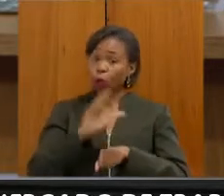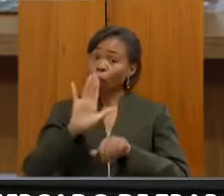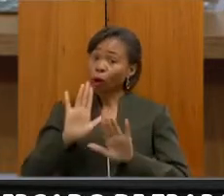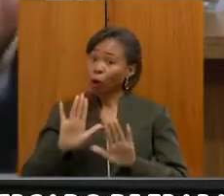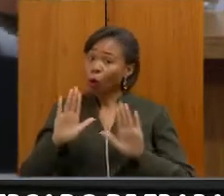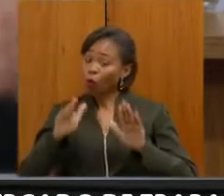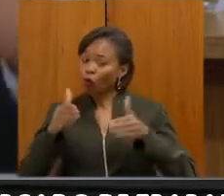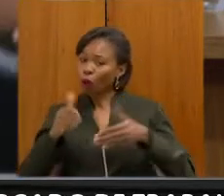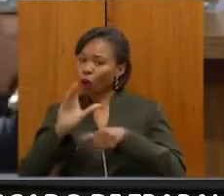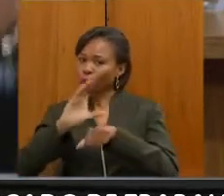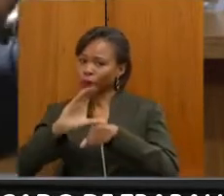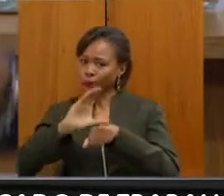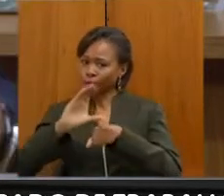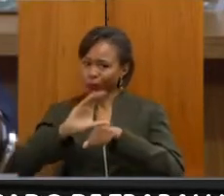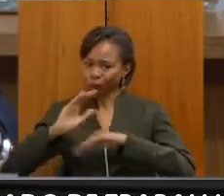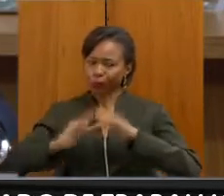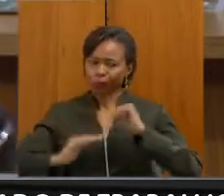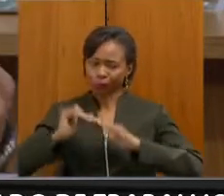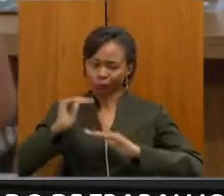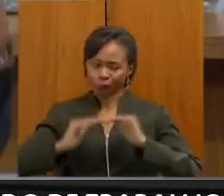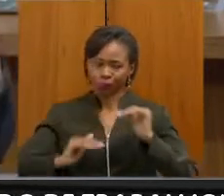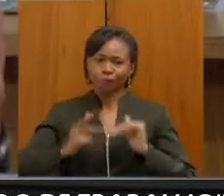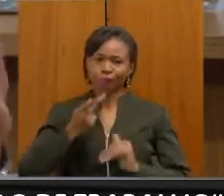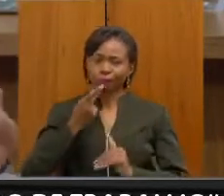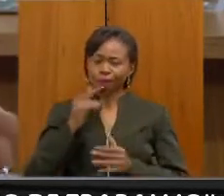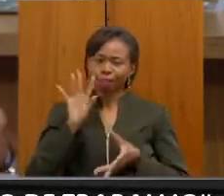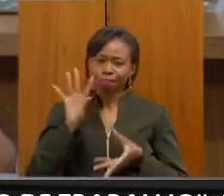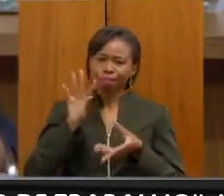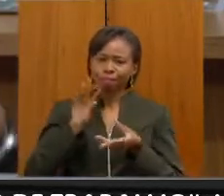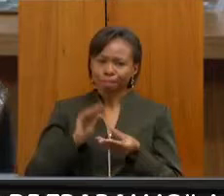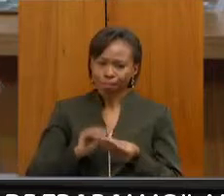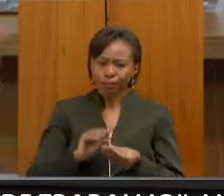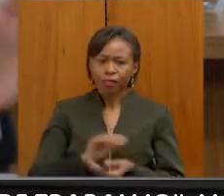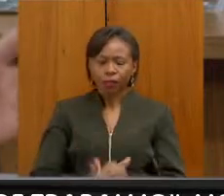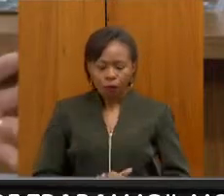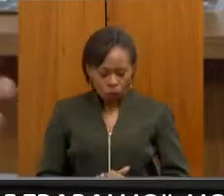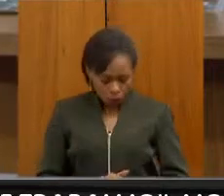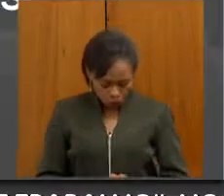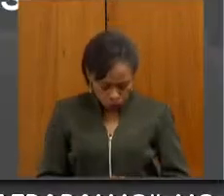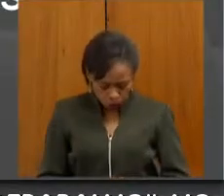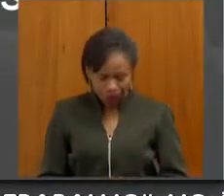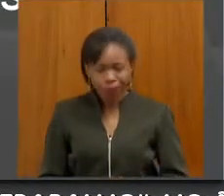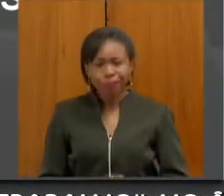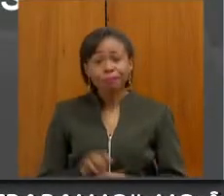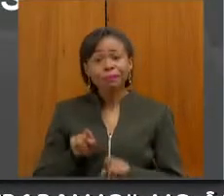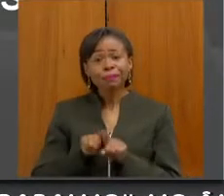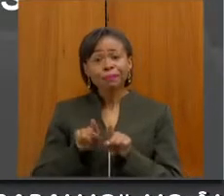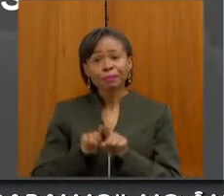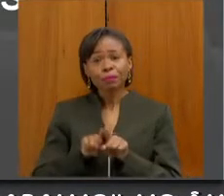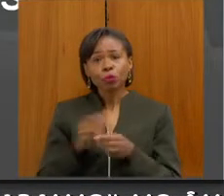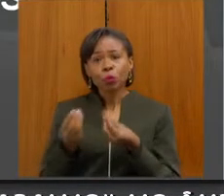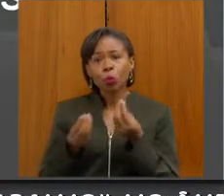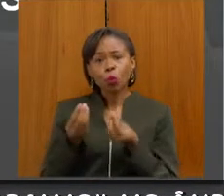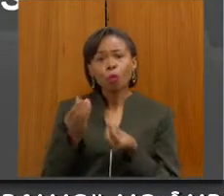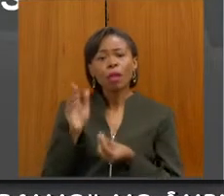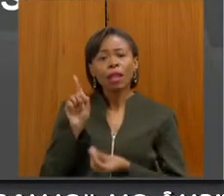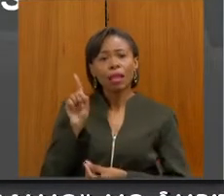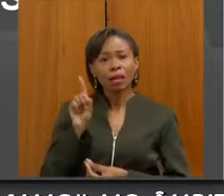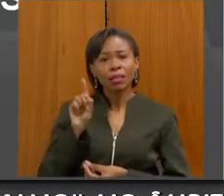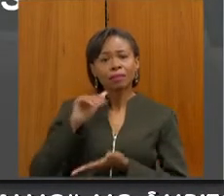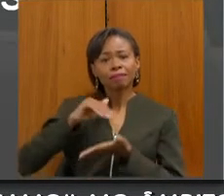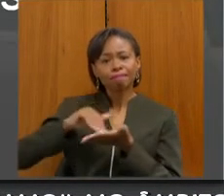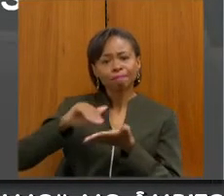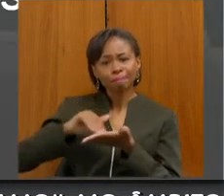profissionalizantes, e eu vou trazer brevemente o que a gente tem além disso, e um rápido panorama da secretaria para contextualizar todo mundo da nossa